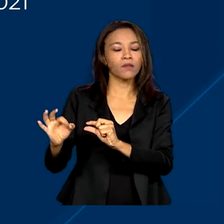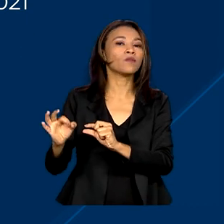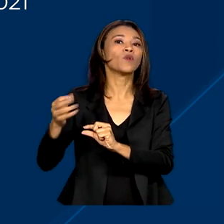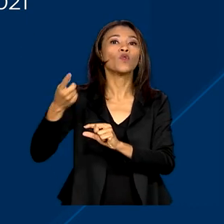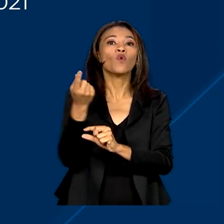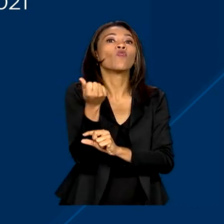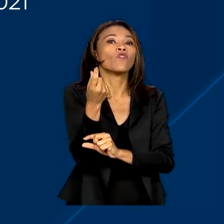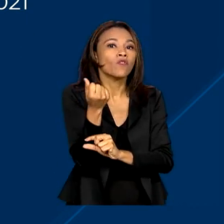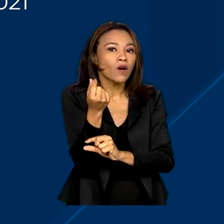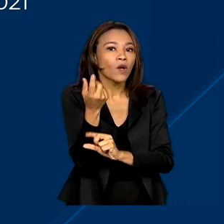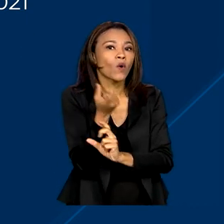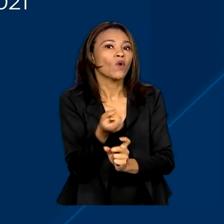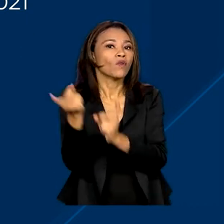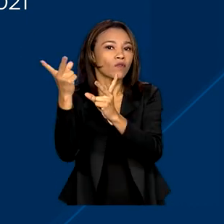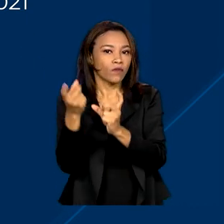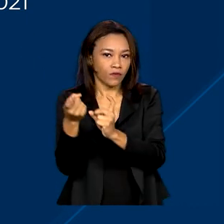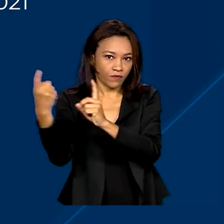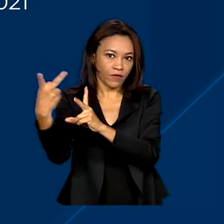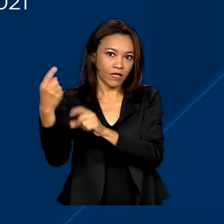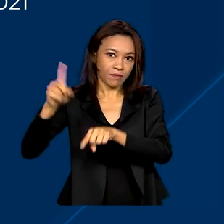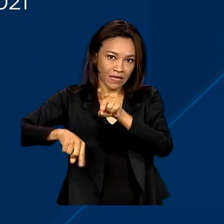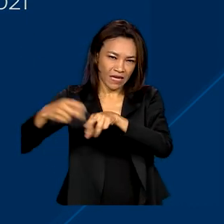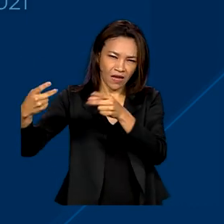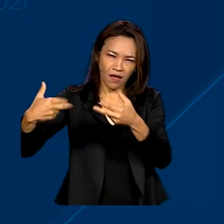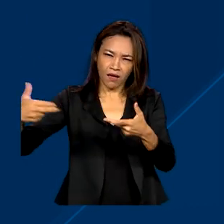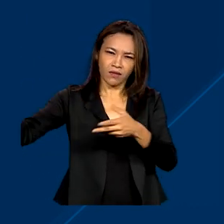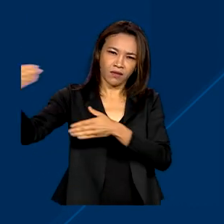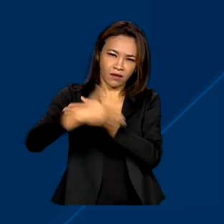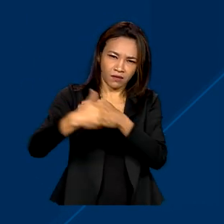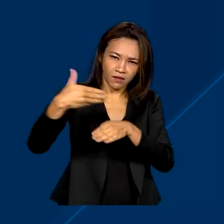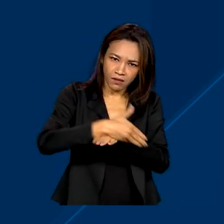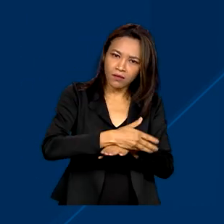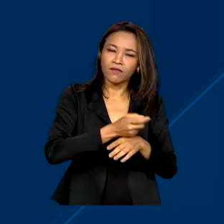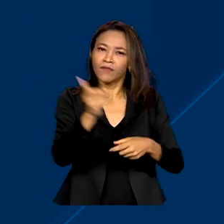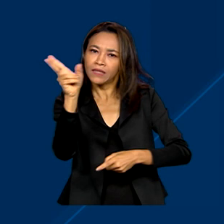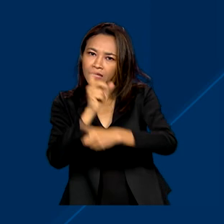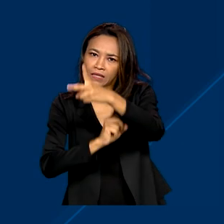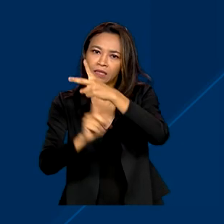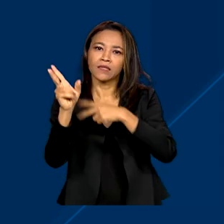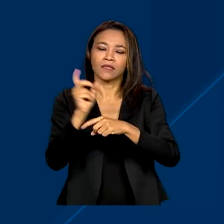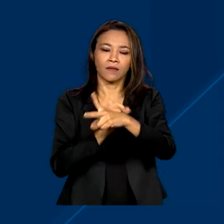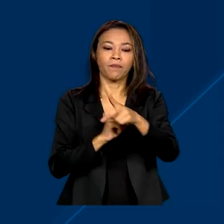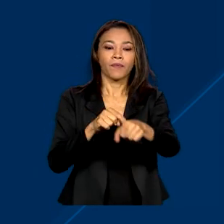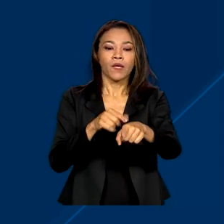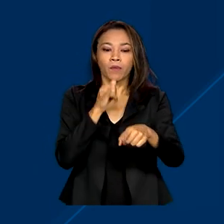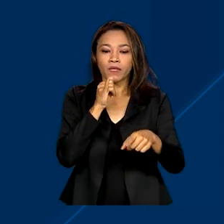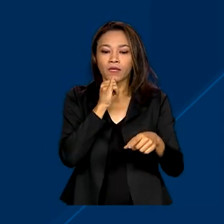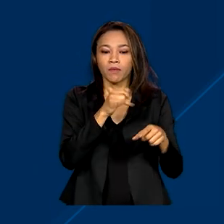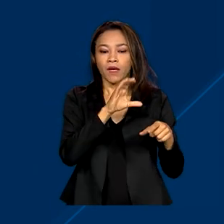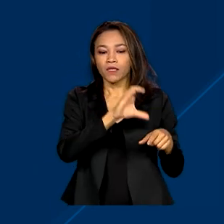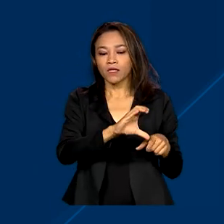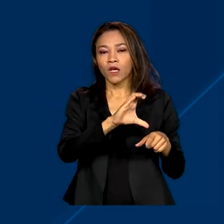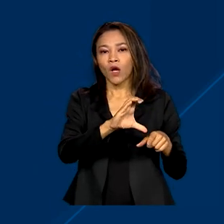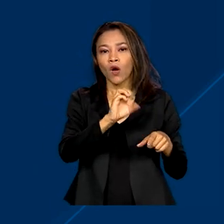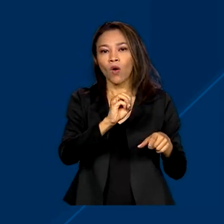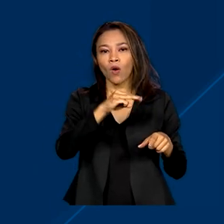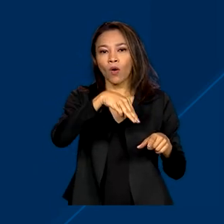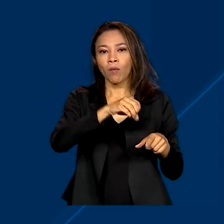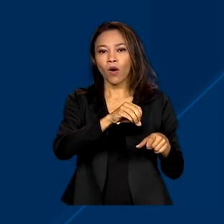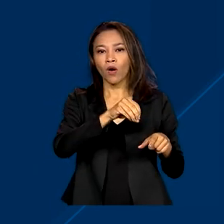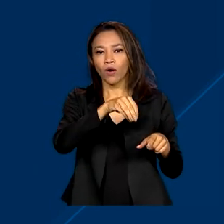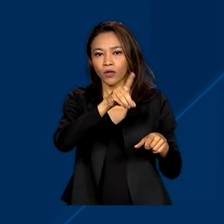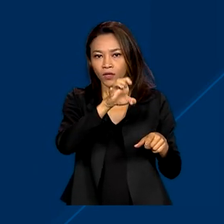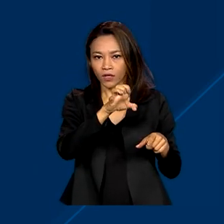exportado. Na contramão dessa tendência, a exportação de produtos primários, as chamadas commodities, subiu.